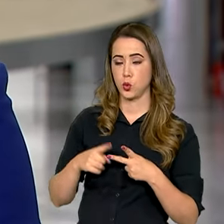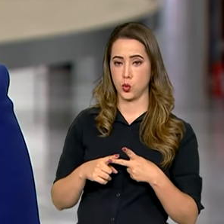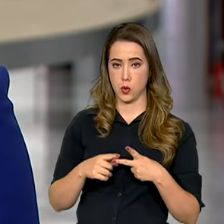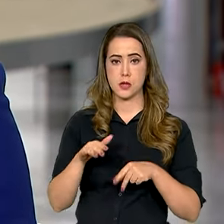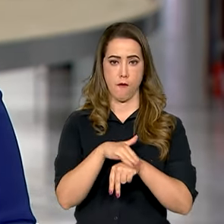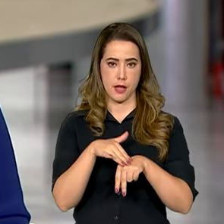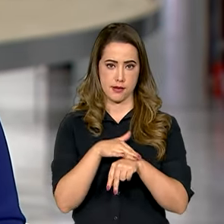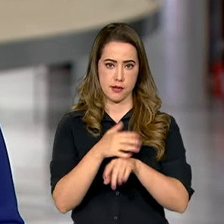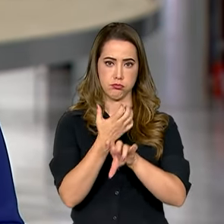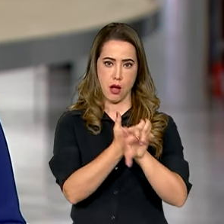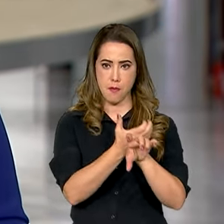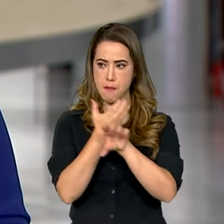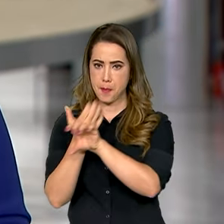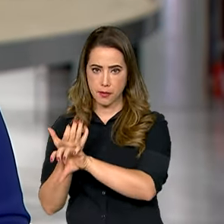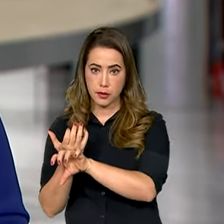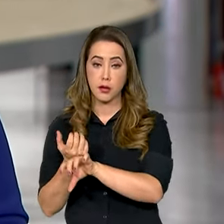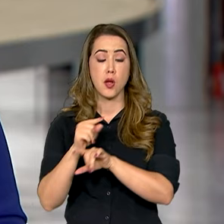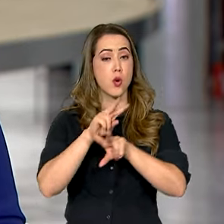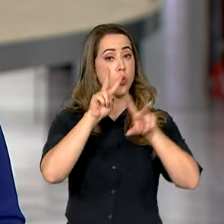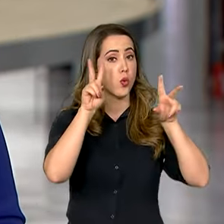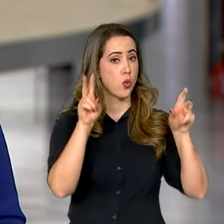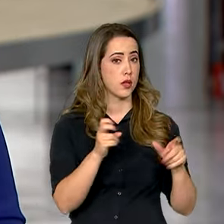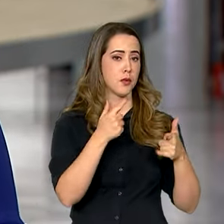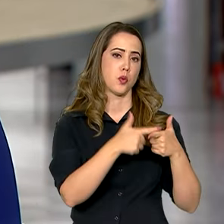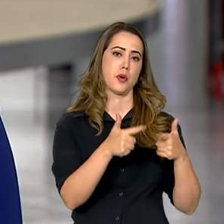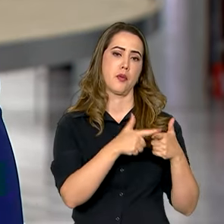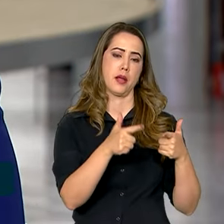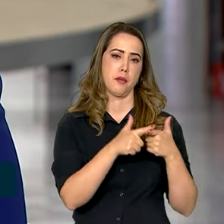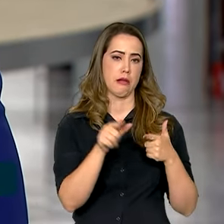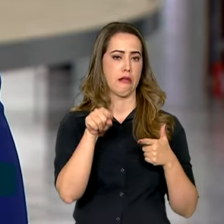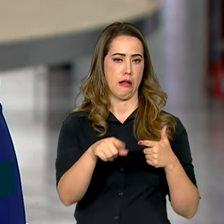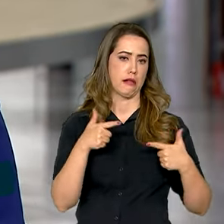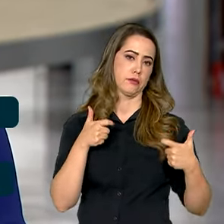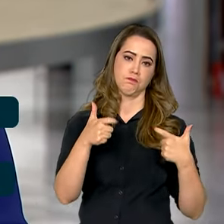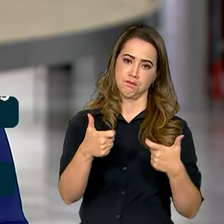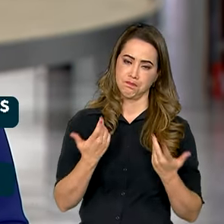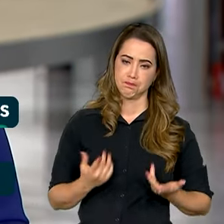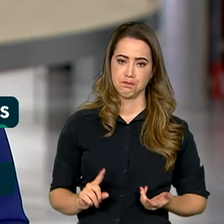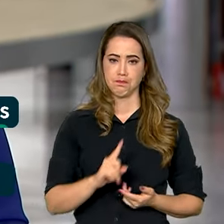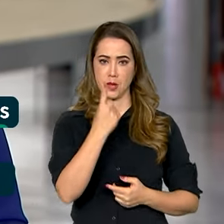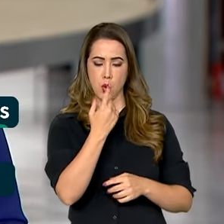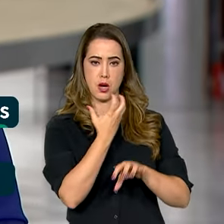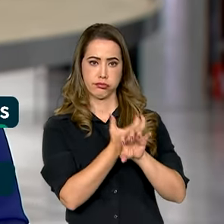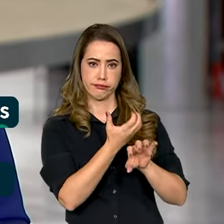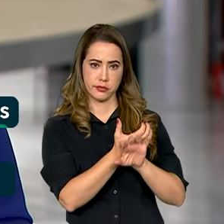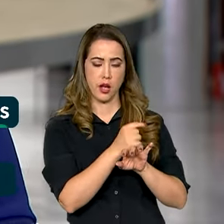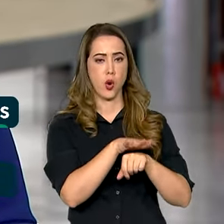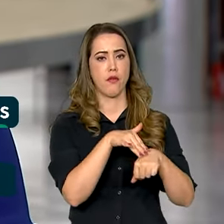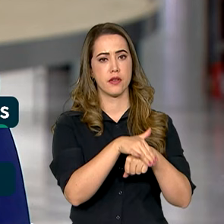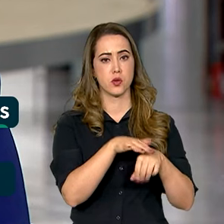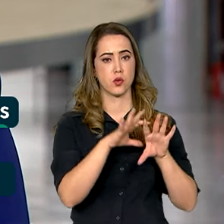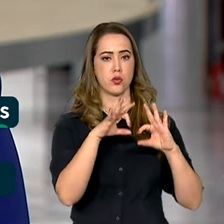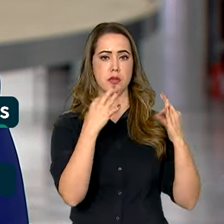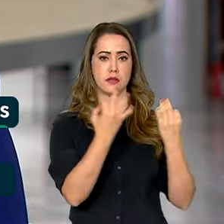presidente Lula por videoconferência para tratar sobre a situação no Oriente Médio. Em uma delas, o presidente Lula conversou